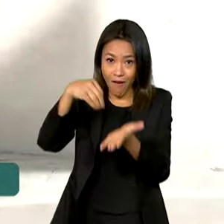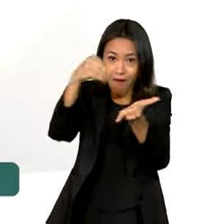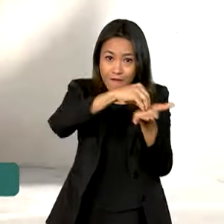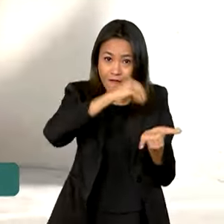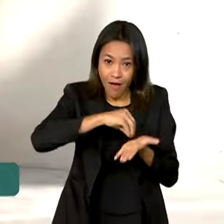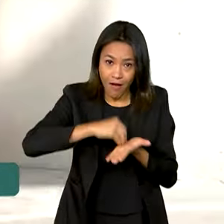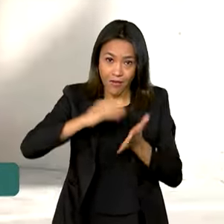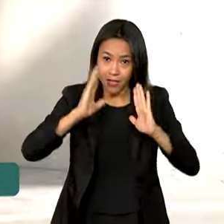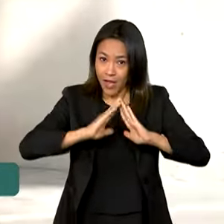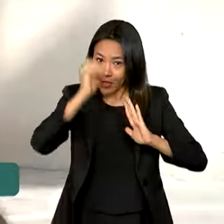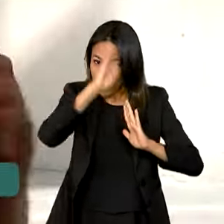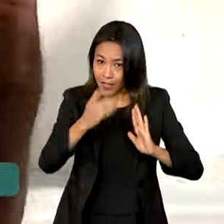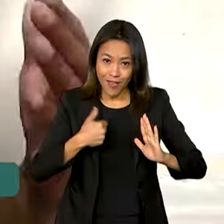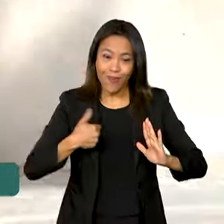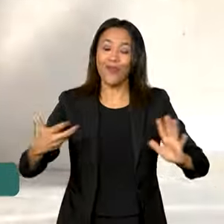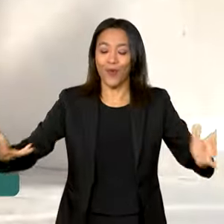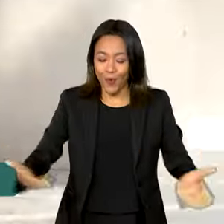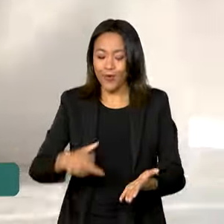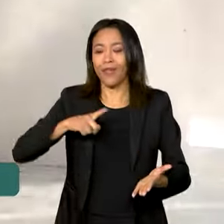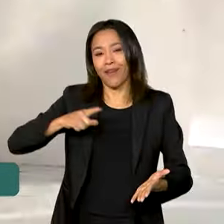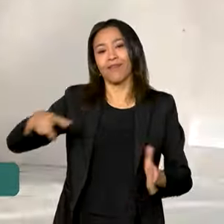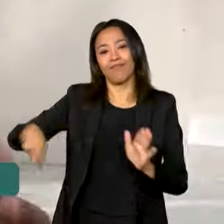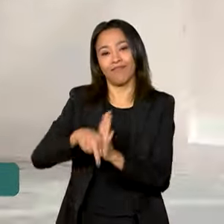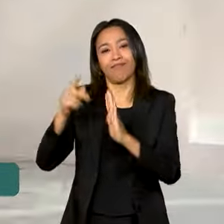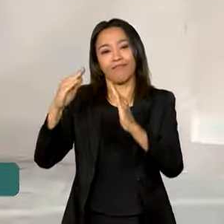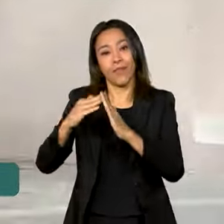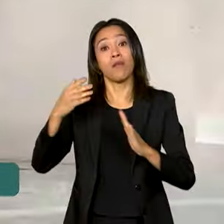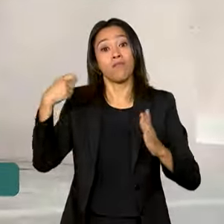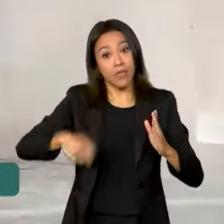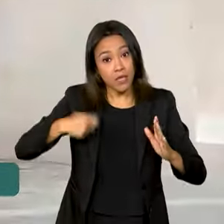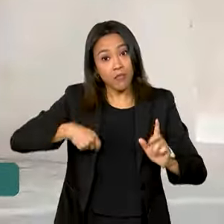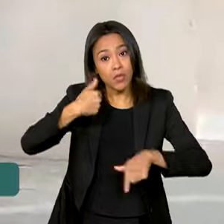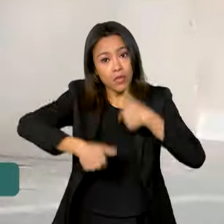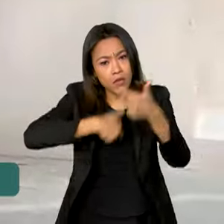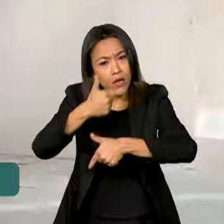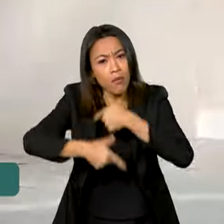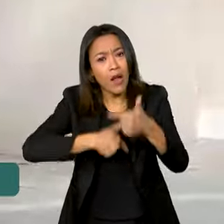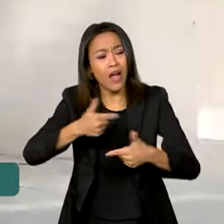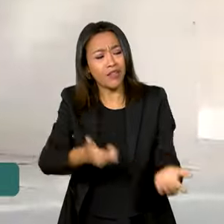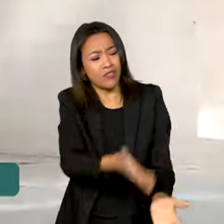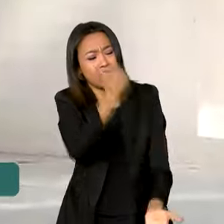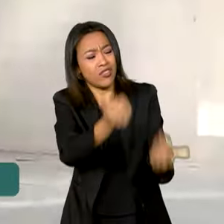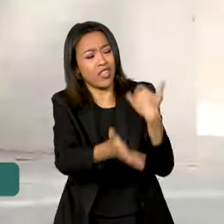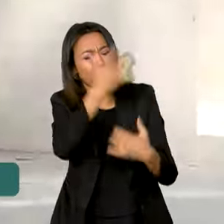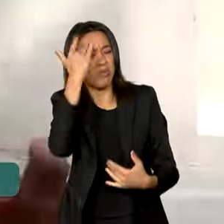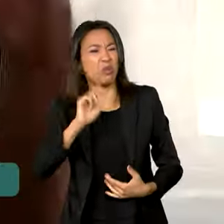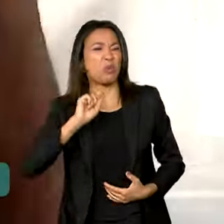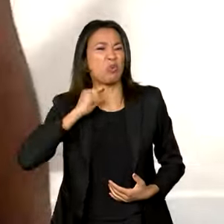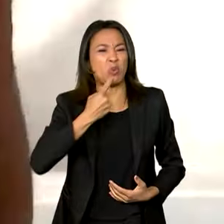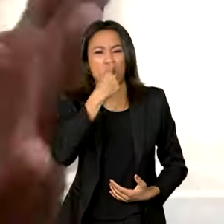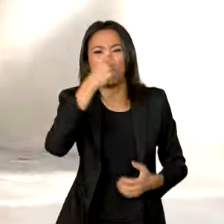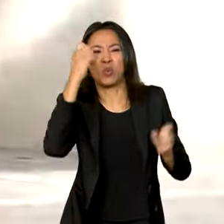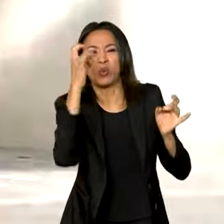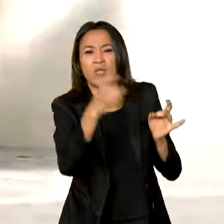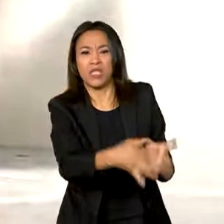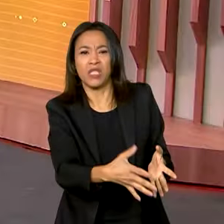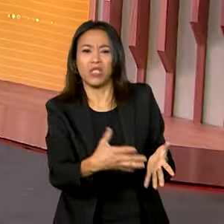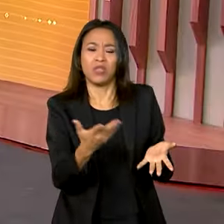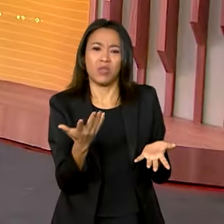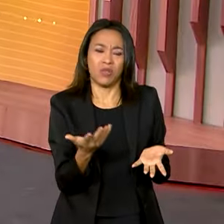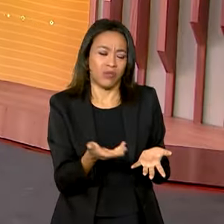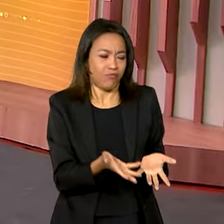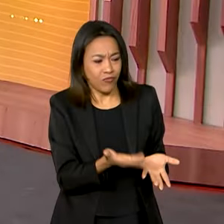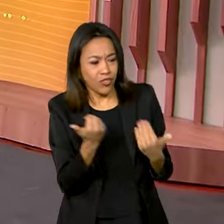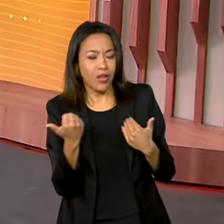do Brasil. A gente precisa trabalhar muito para tirar as pessoas da insalubridade, do lixo, uma situação desumana.